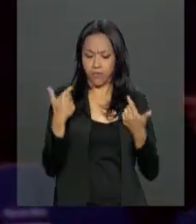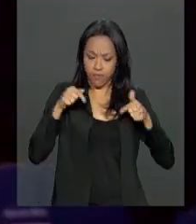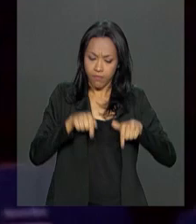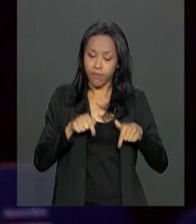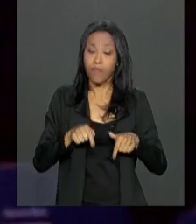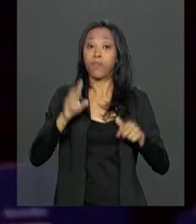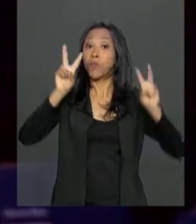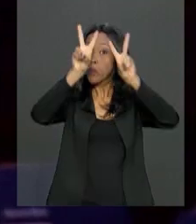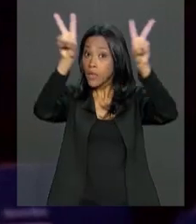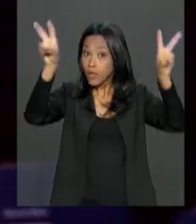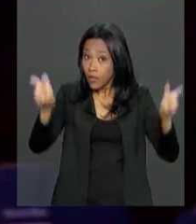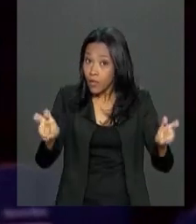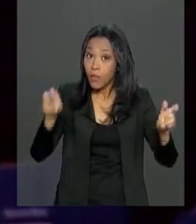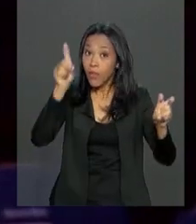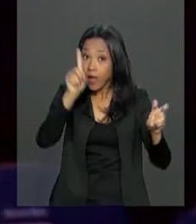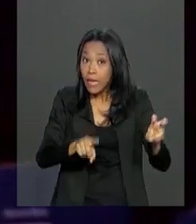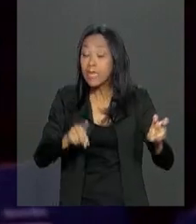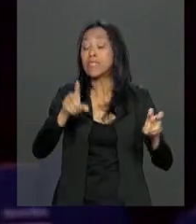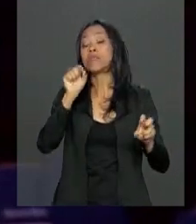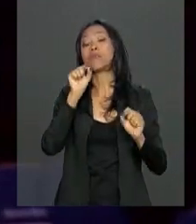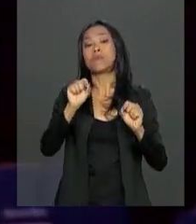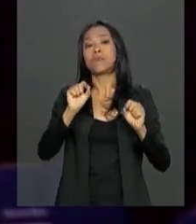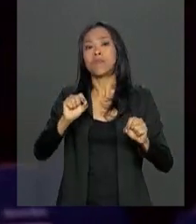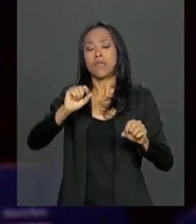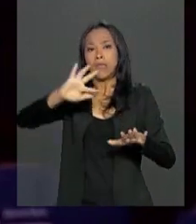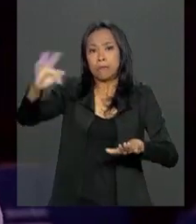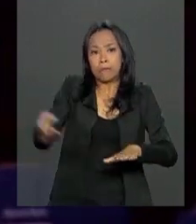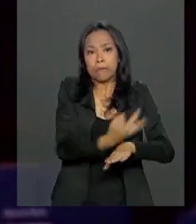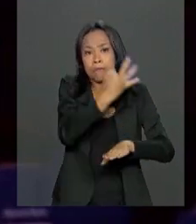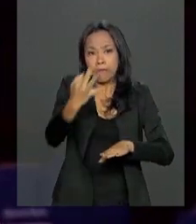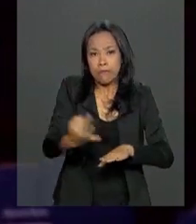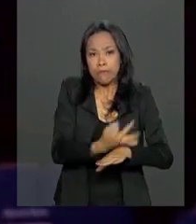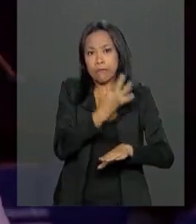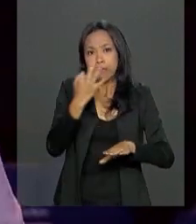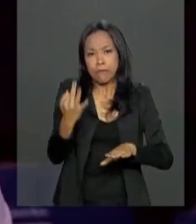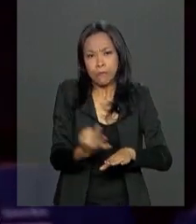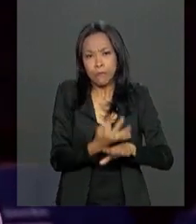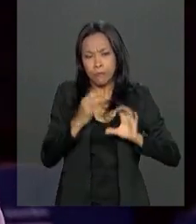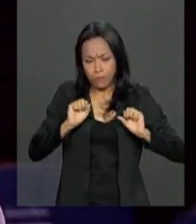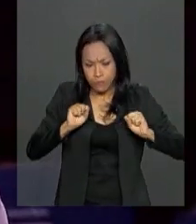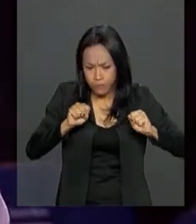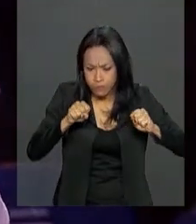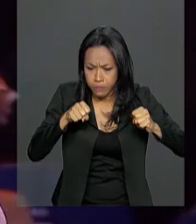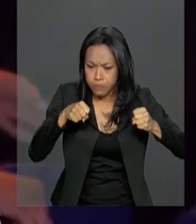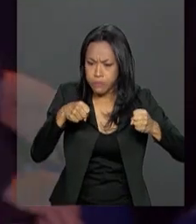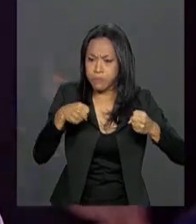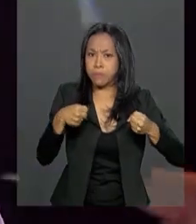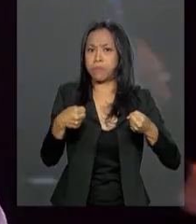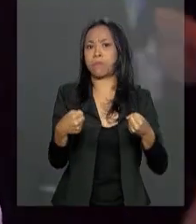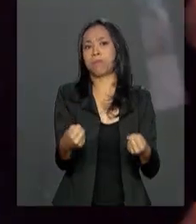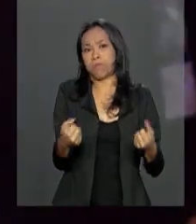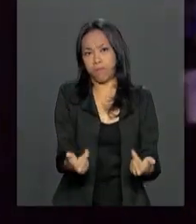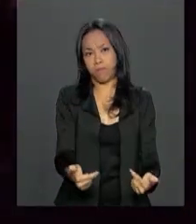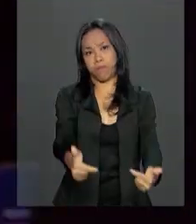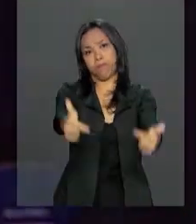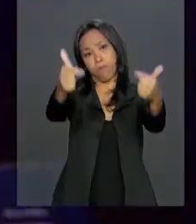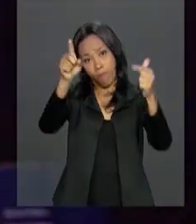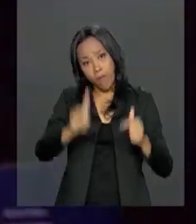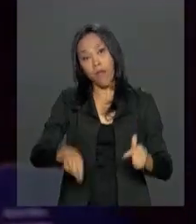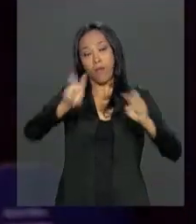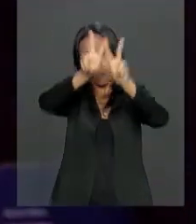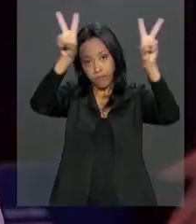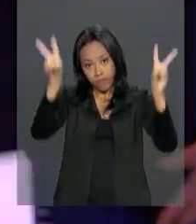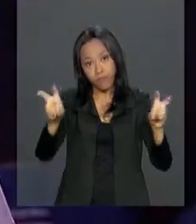neste ano é a resiliência, que é exatamente essa capacidade de uma coisa retornar ao estado anterior. E é isso que o setor quer